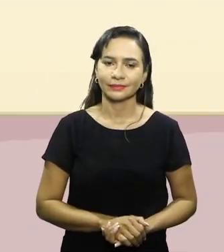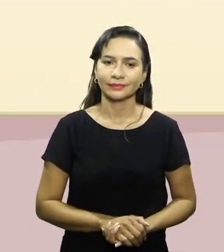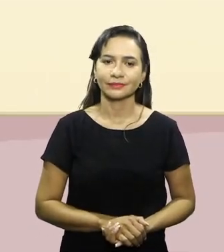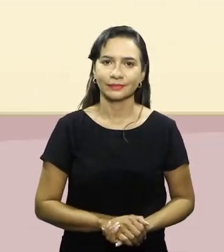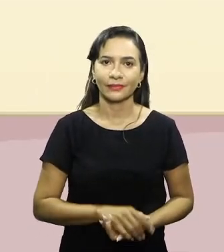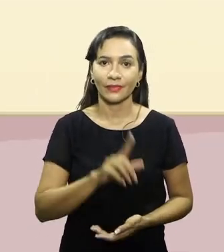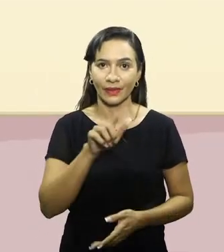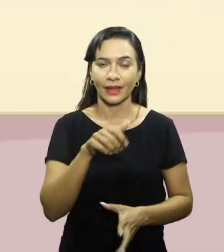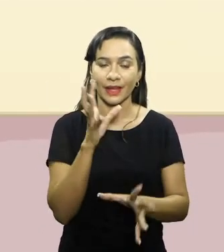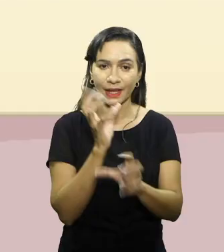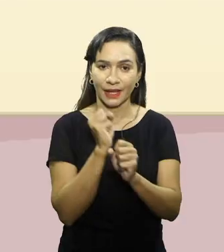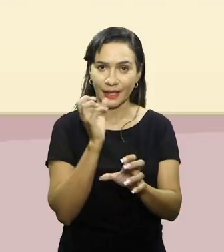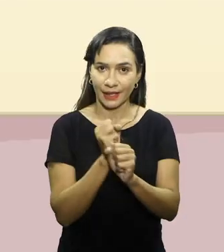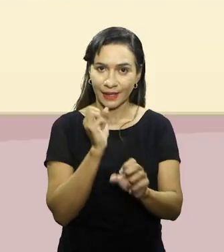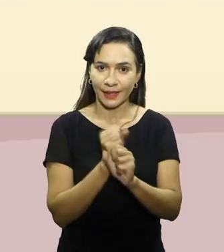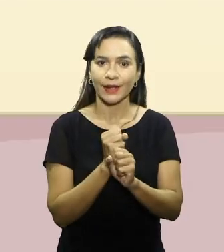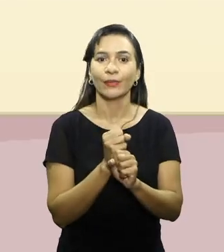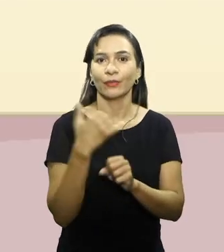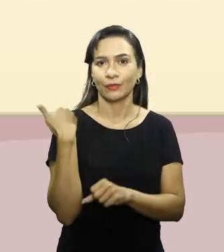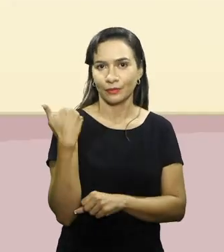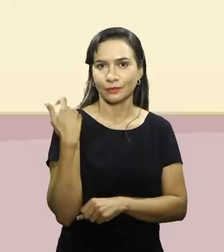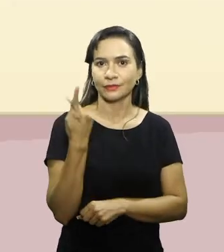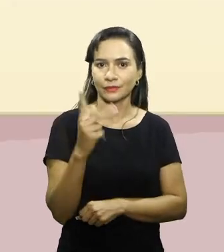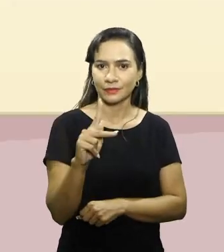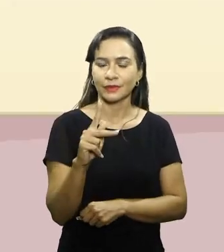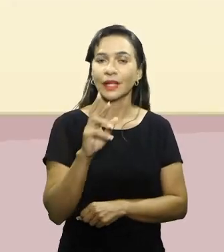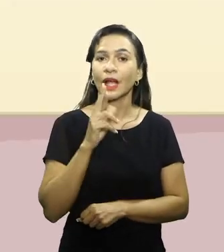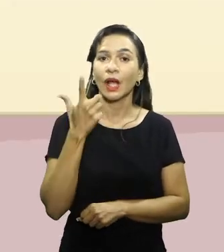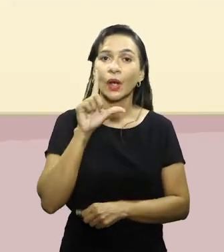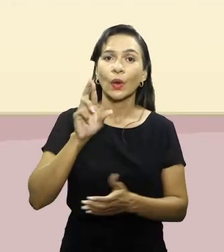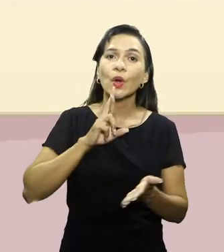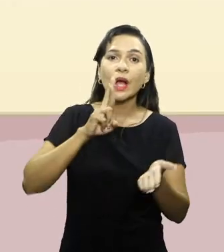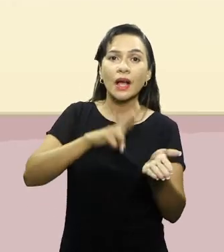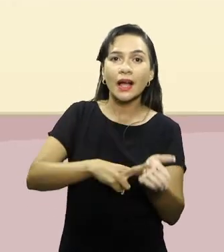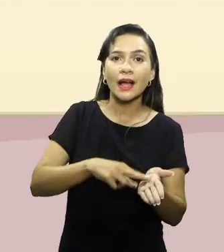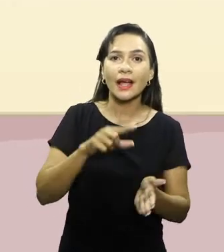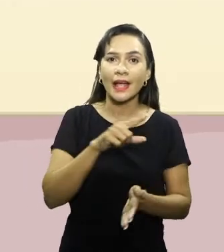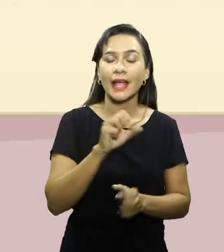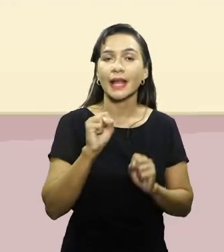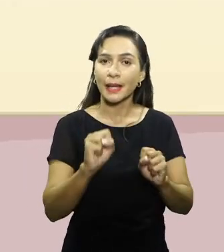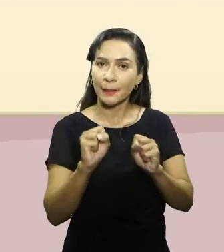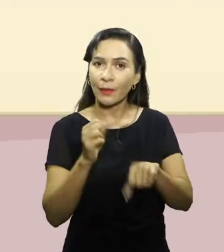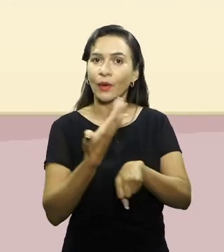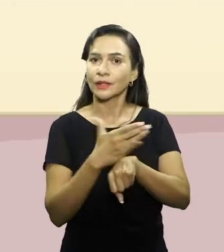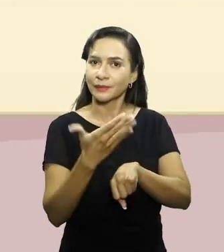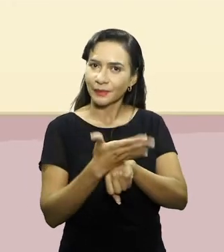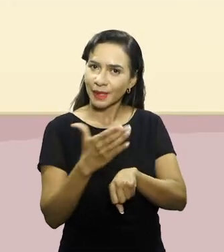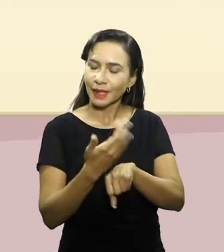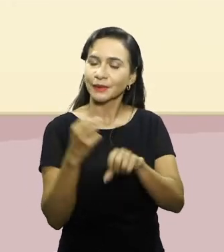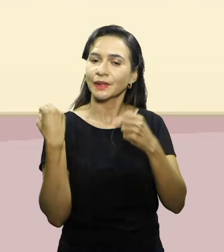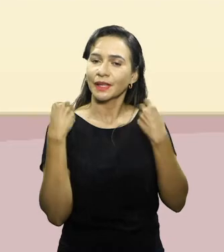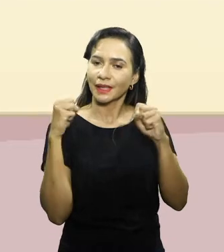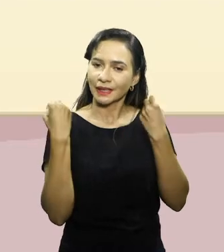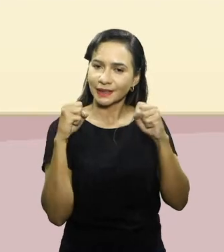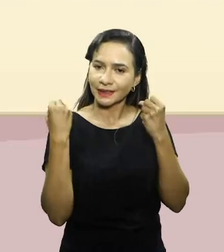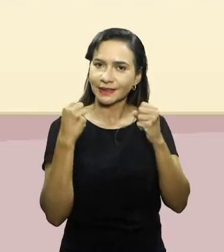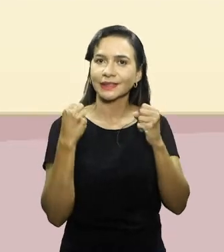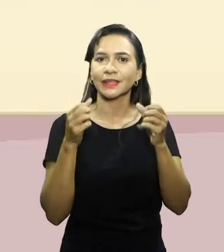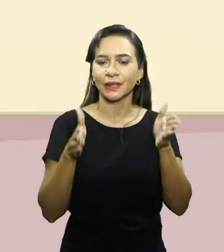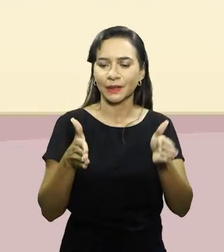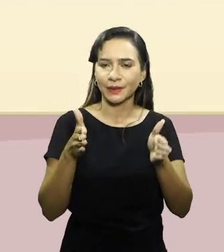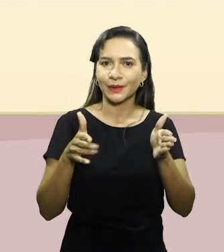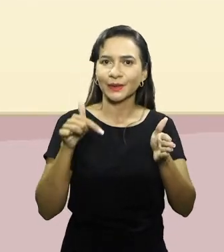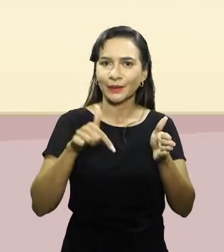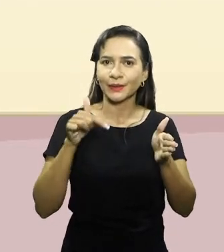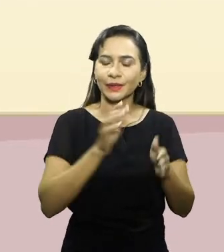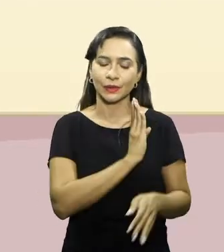foi a multiplicação de 0,7 vezes a idade. Chegamos ao resultado que João pode praticar durante o exercício físico, fazer com que